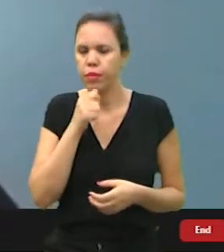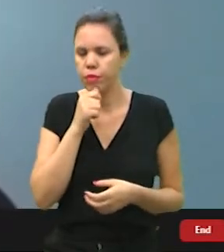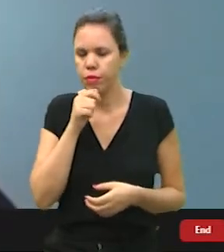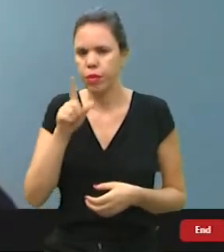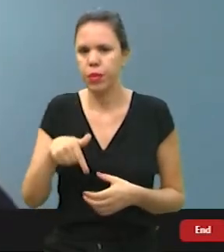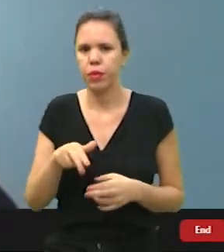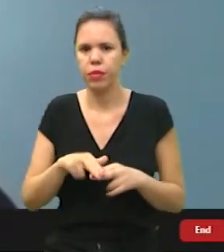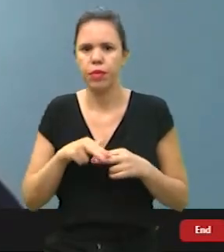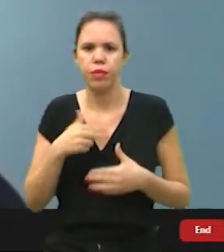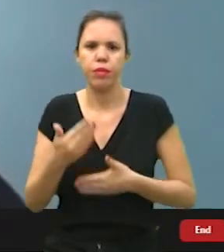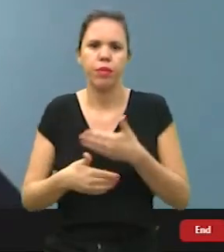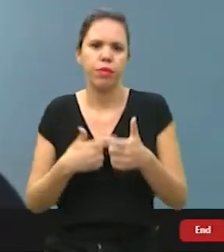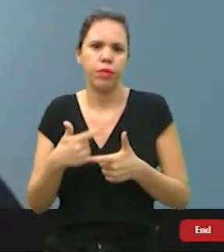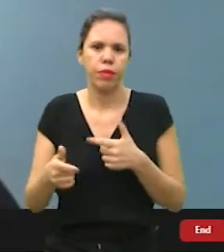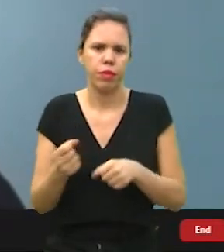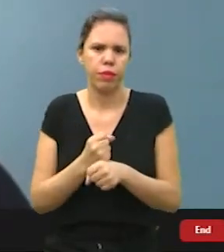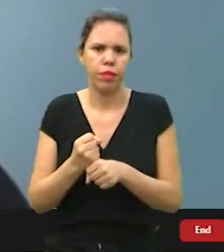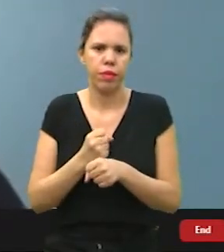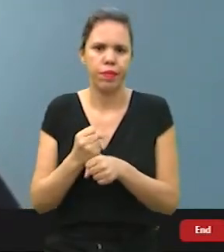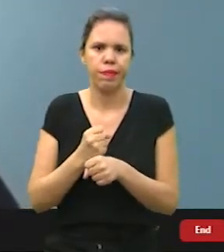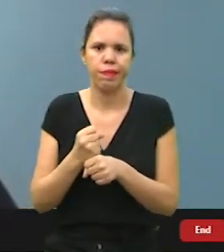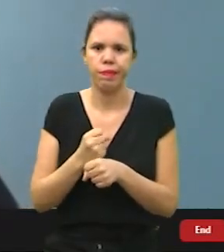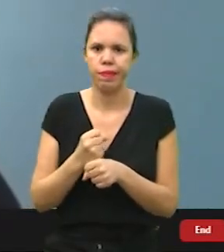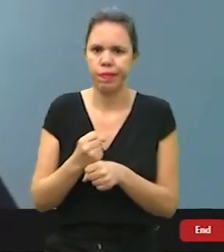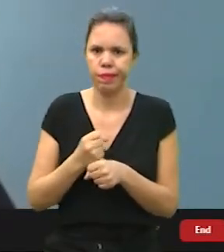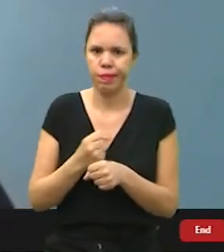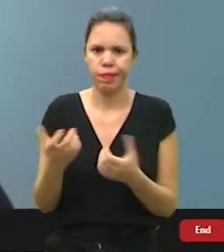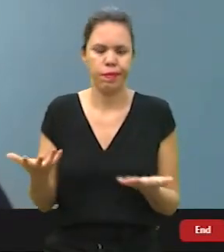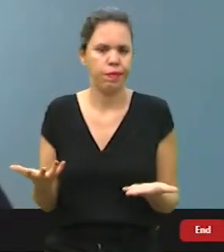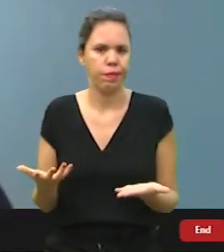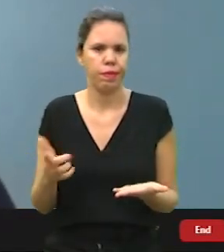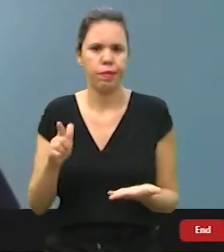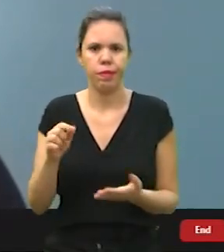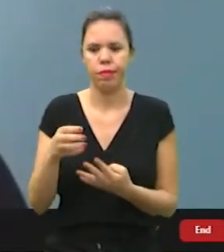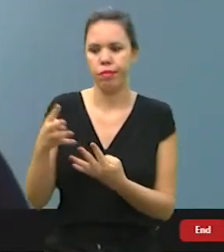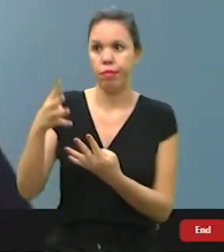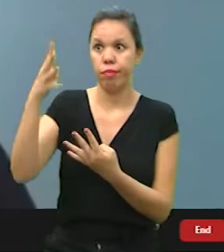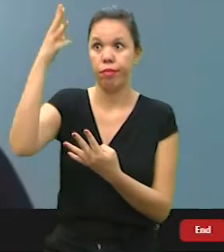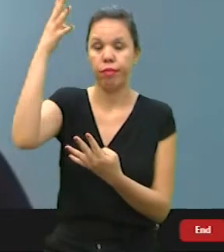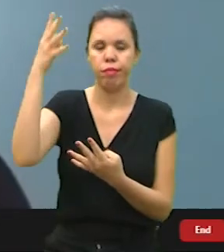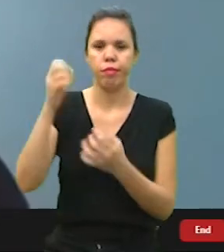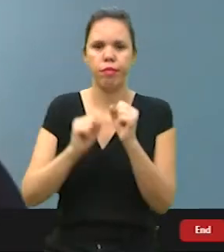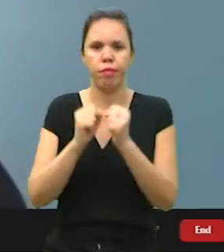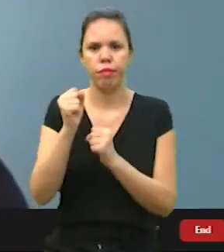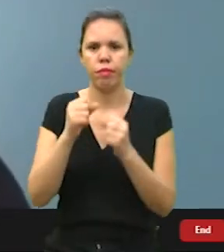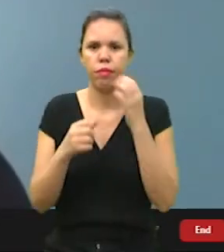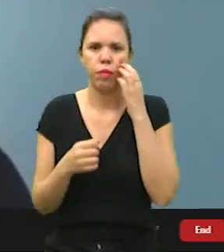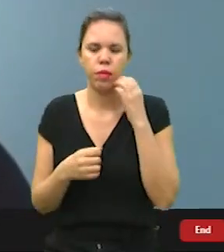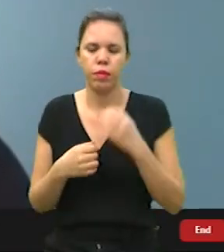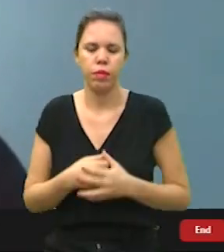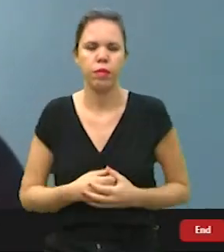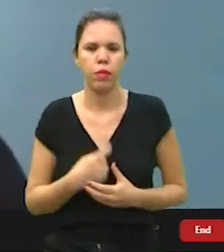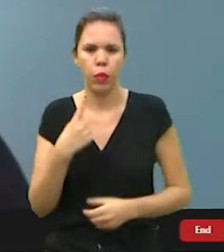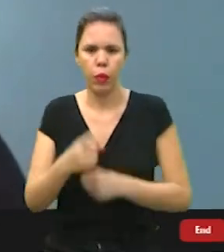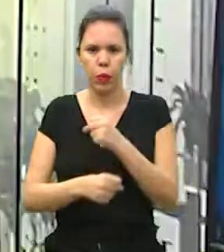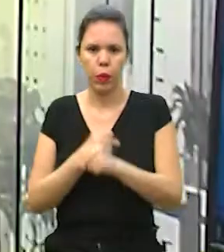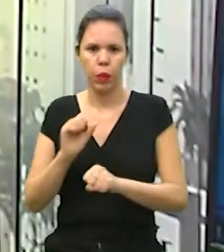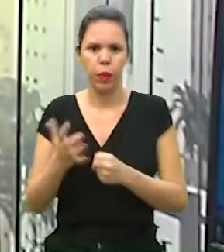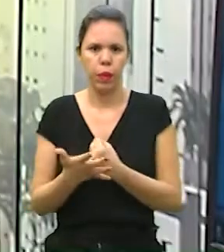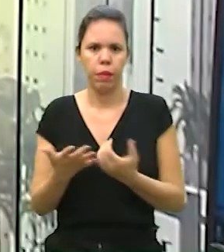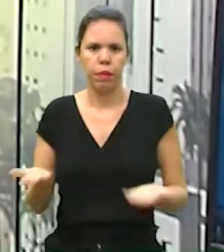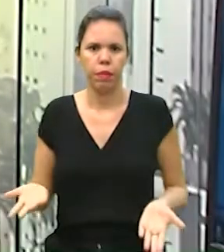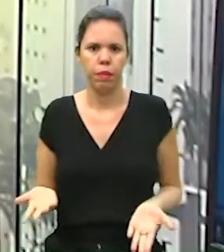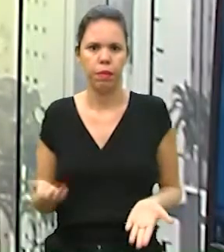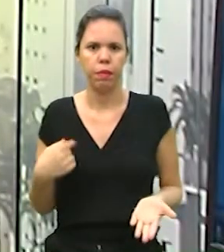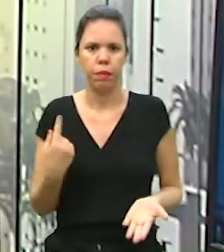ainda é uma consequência de anos e anos emitindo gases poluentes. Esse um ano